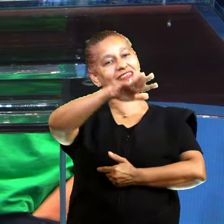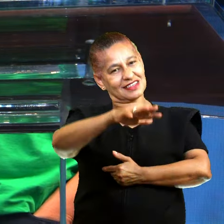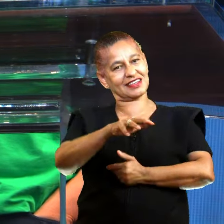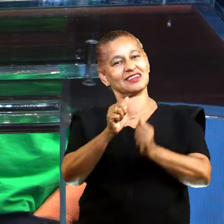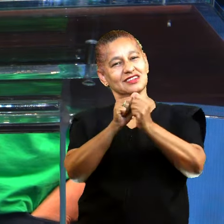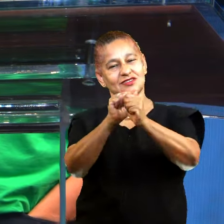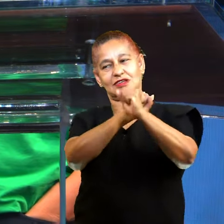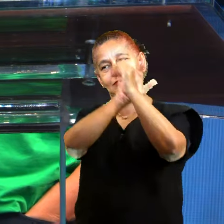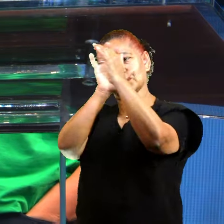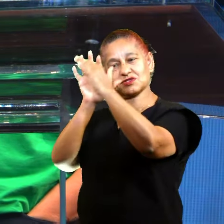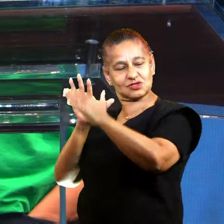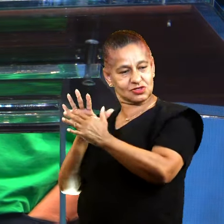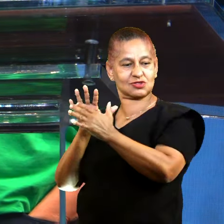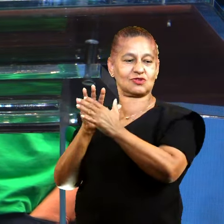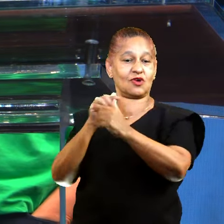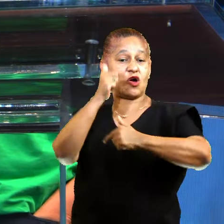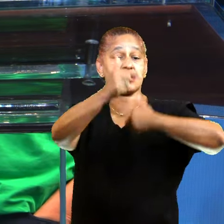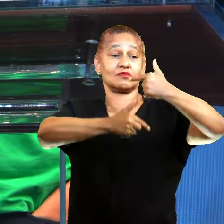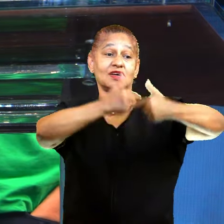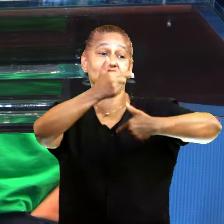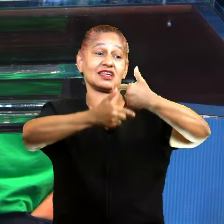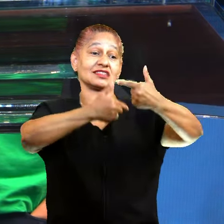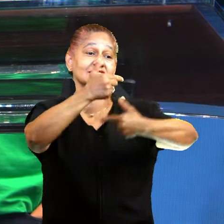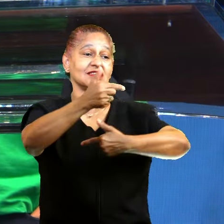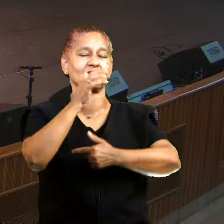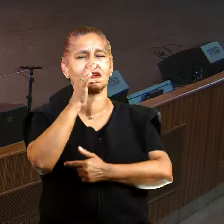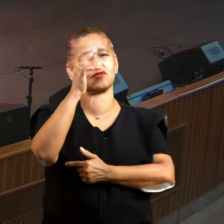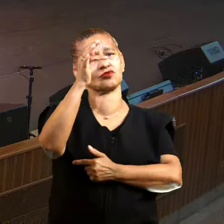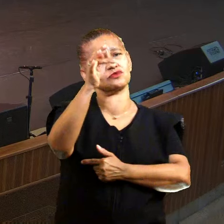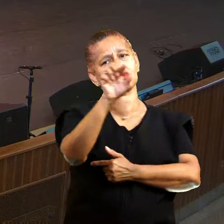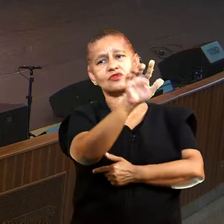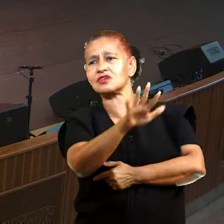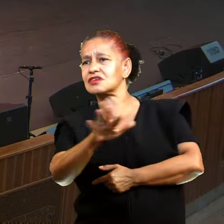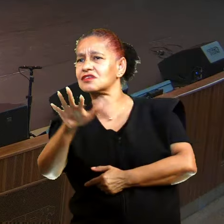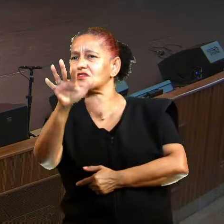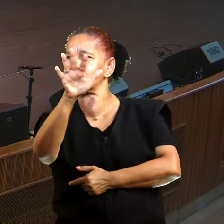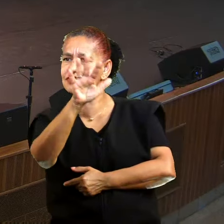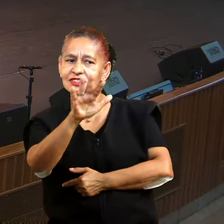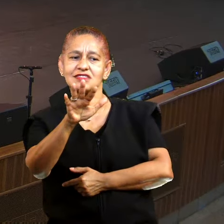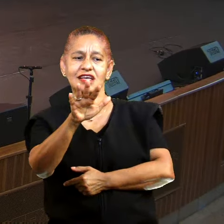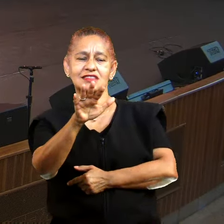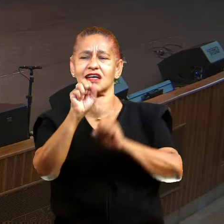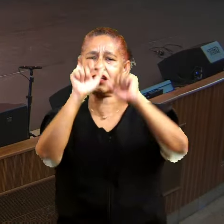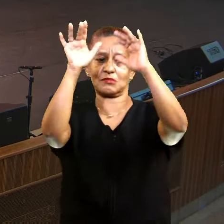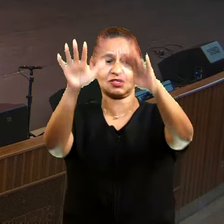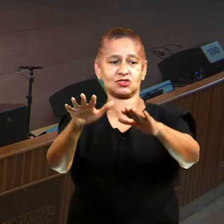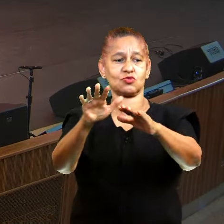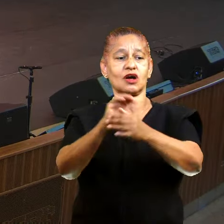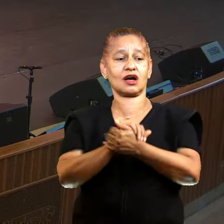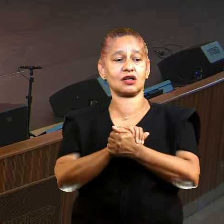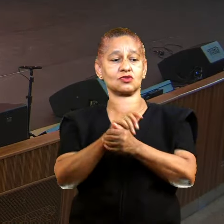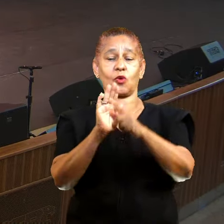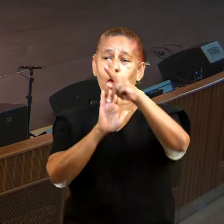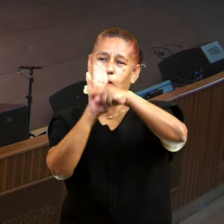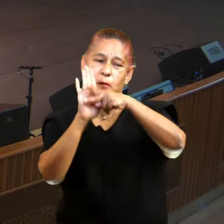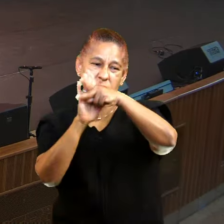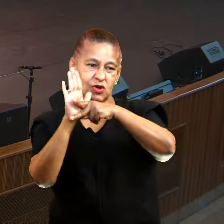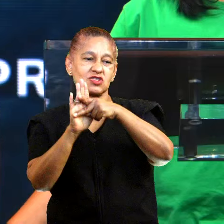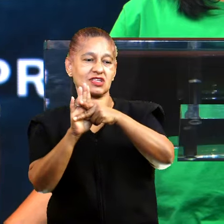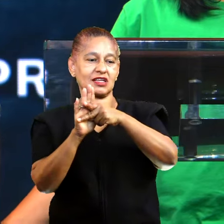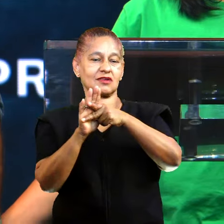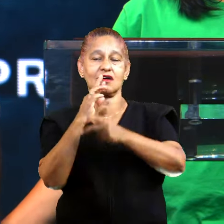Uma geração que vários de vocês, mantendo o projeto e orando, são a